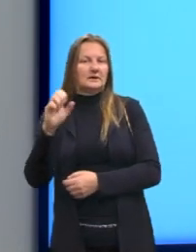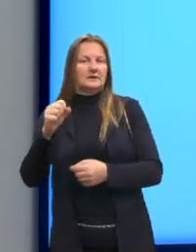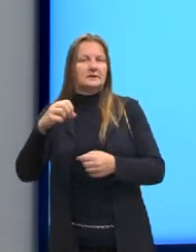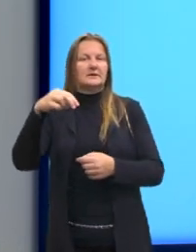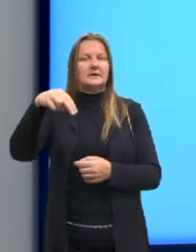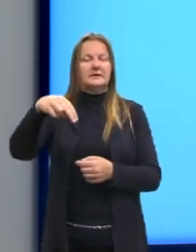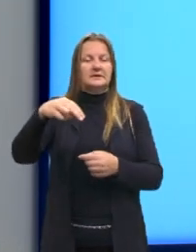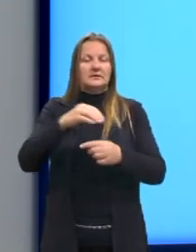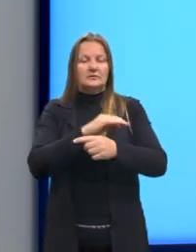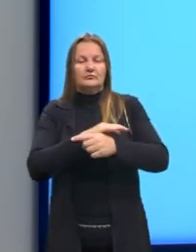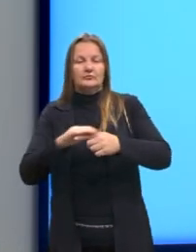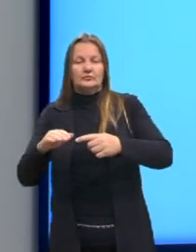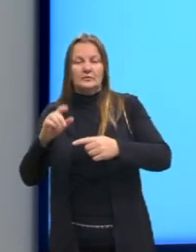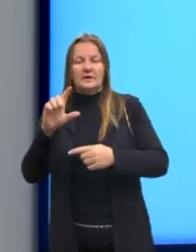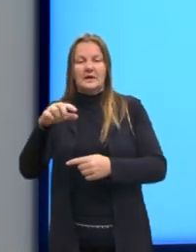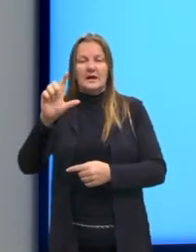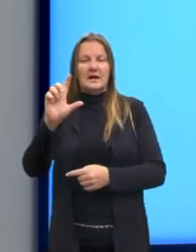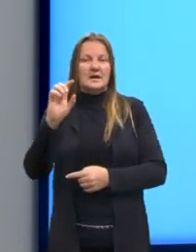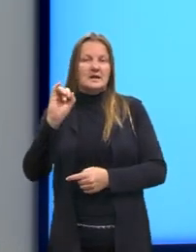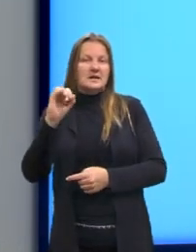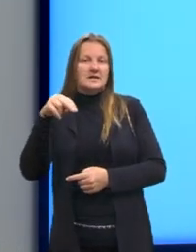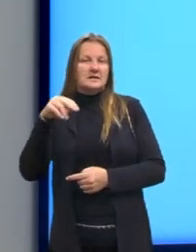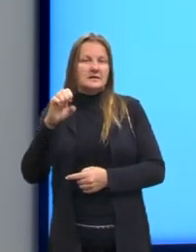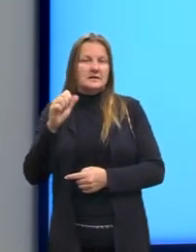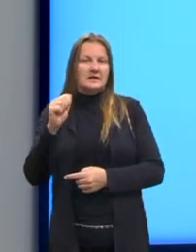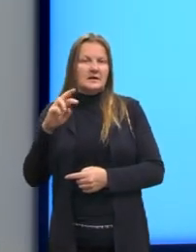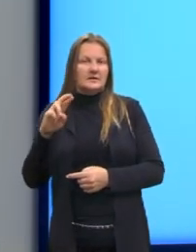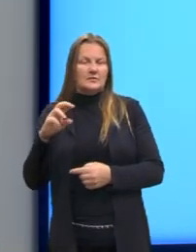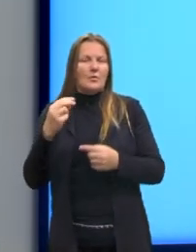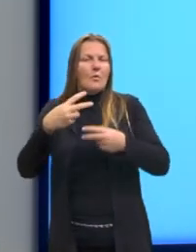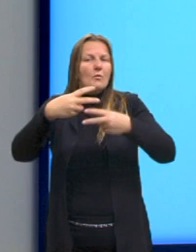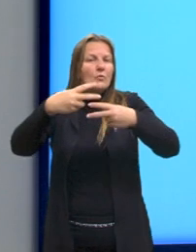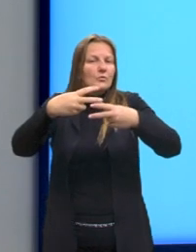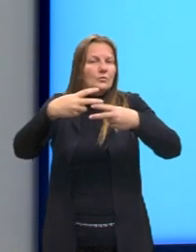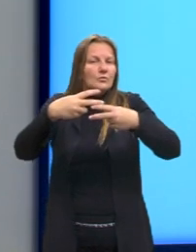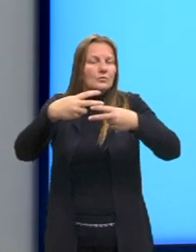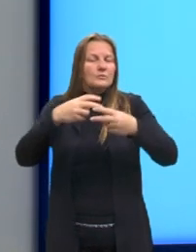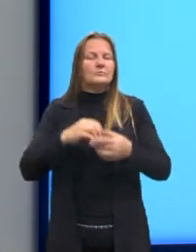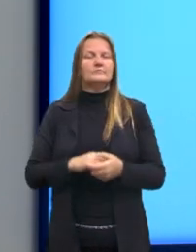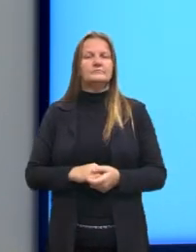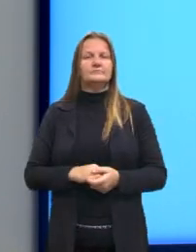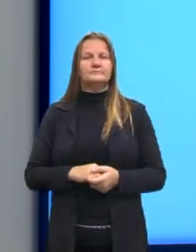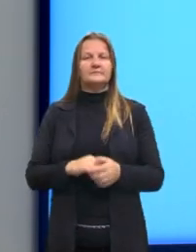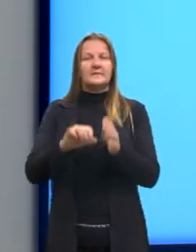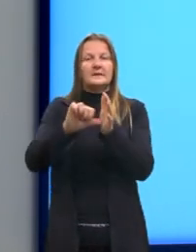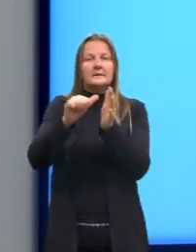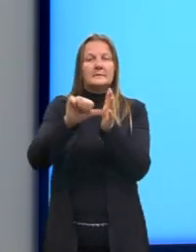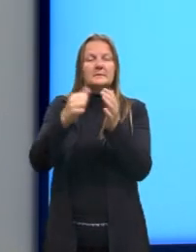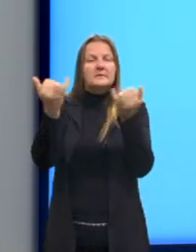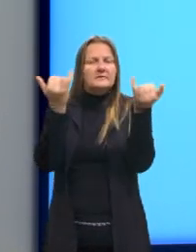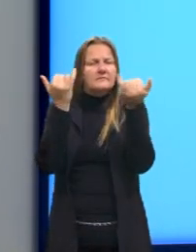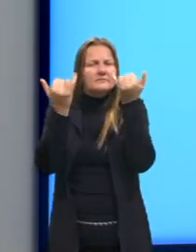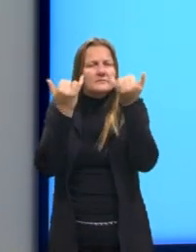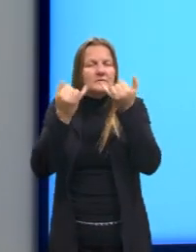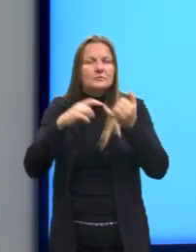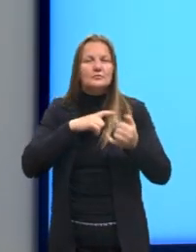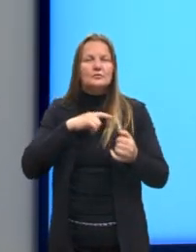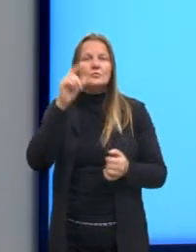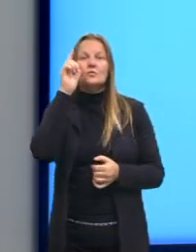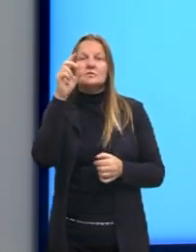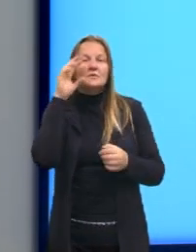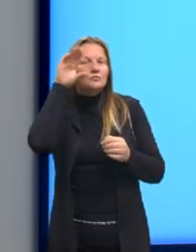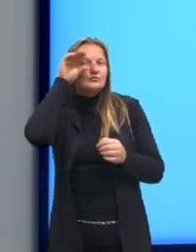linear. Como que eu chego nesses coeficientes, então? A primeira informação que a gente consegue